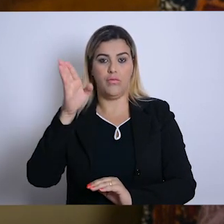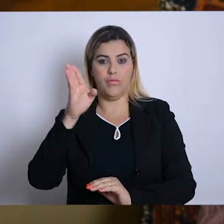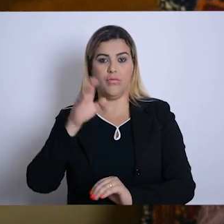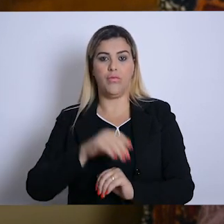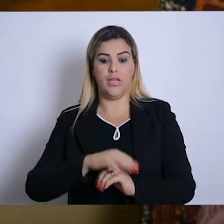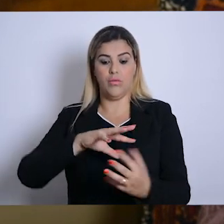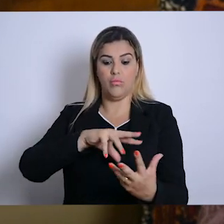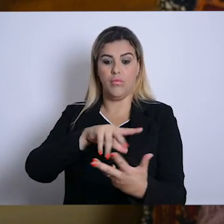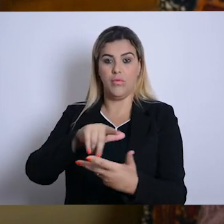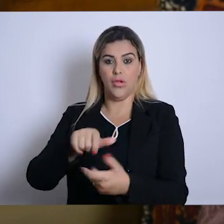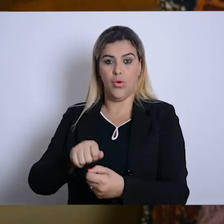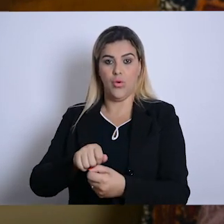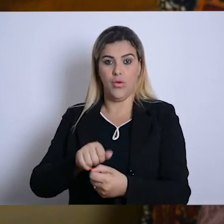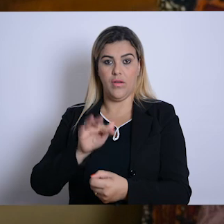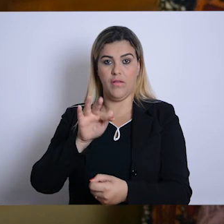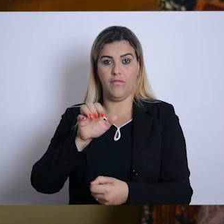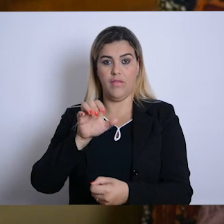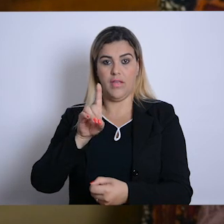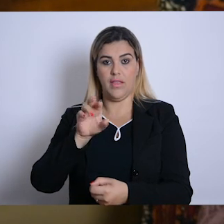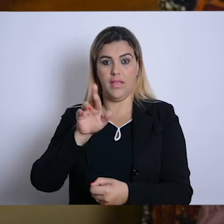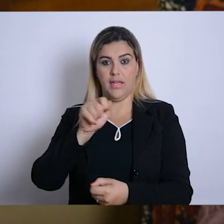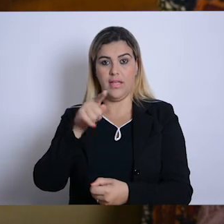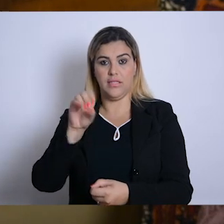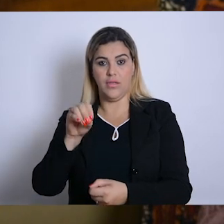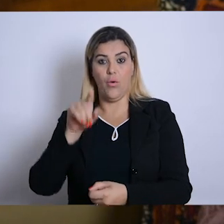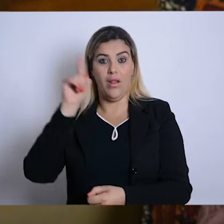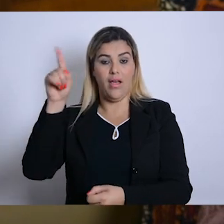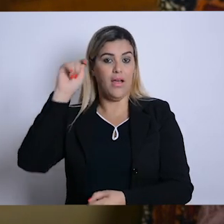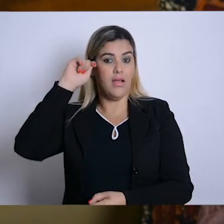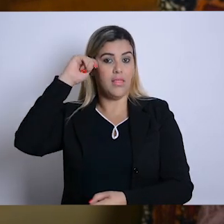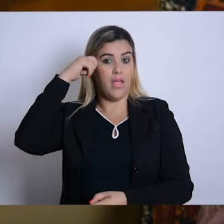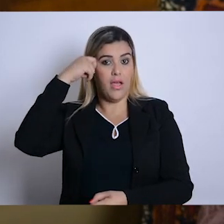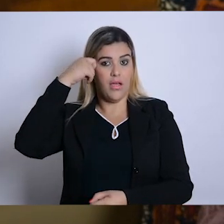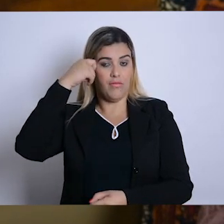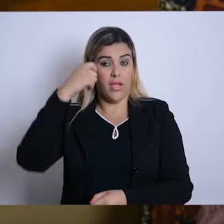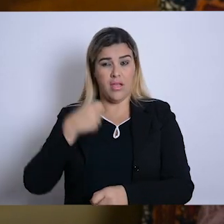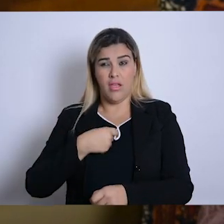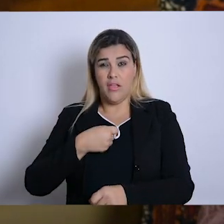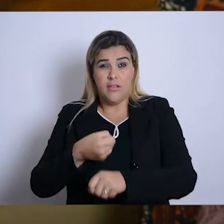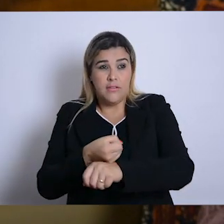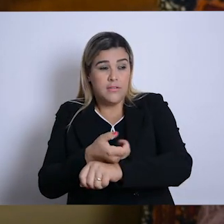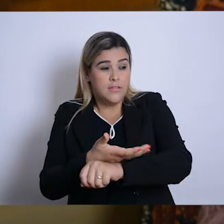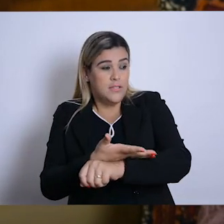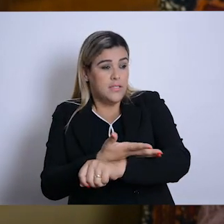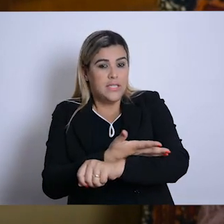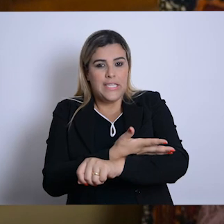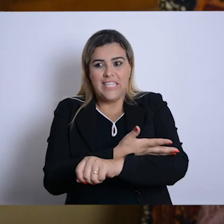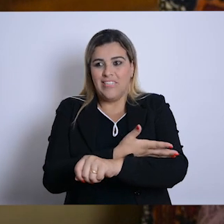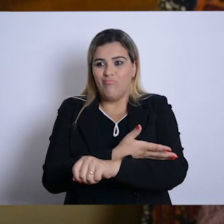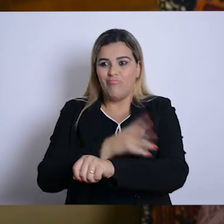através de um consul MIT na África. E aí era uma emoção você ver aquele tanto de terapeuta